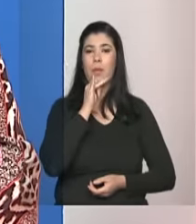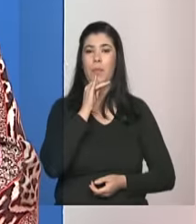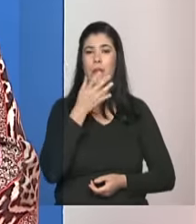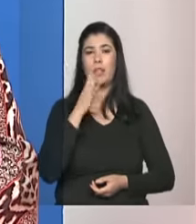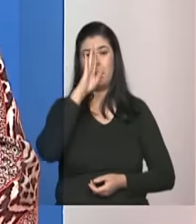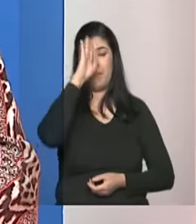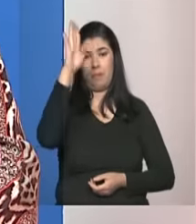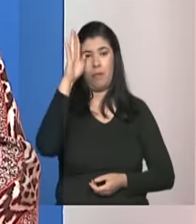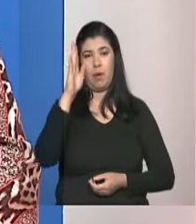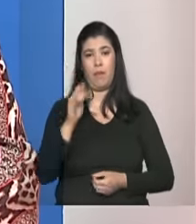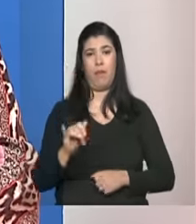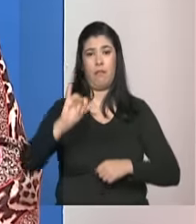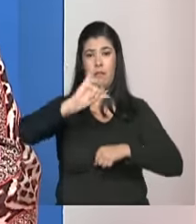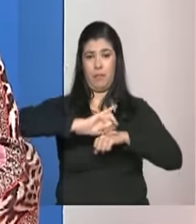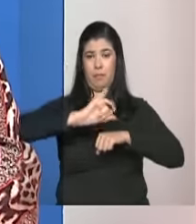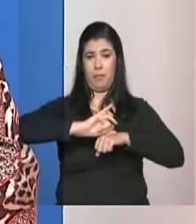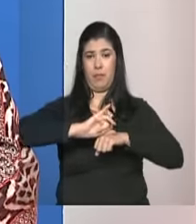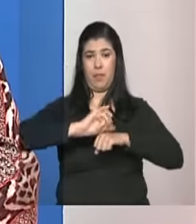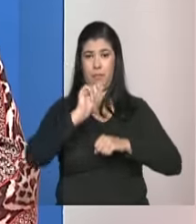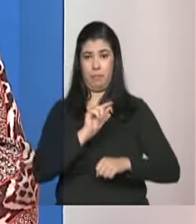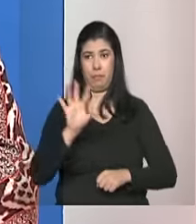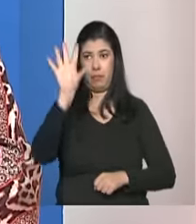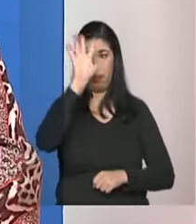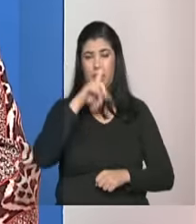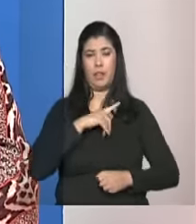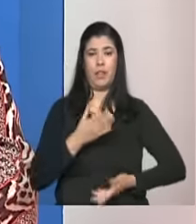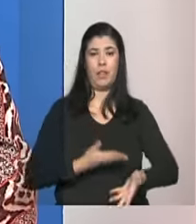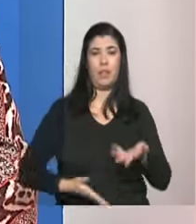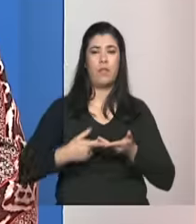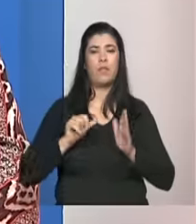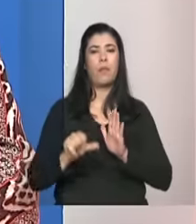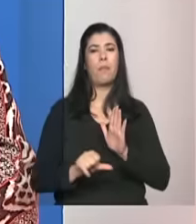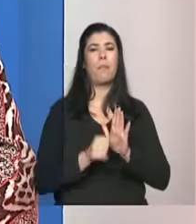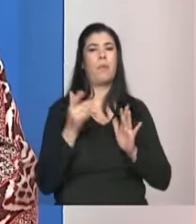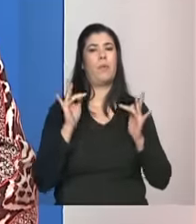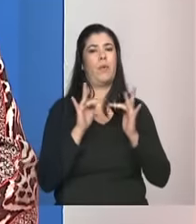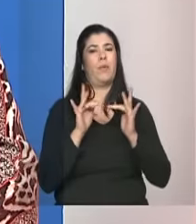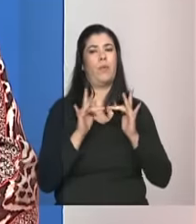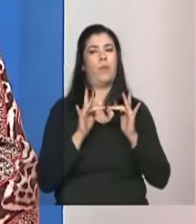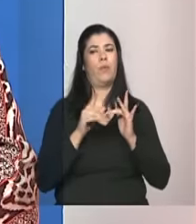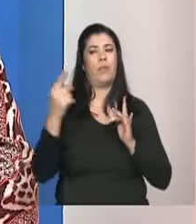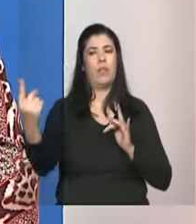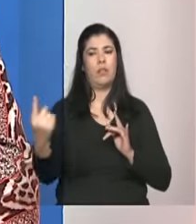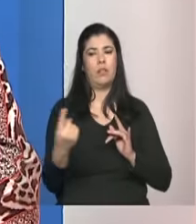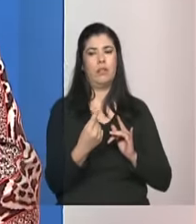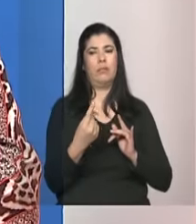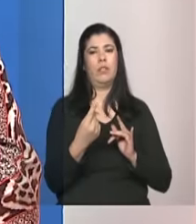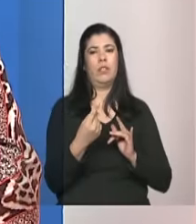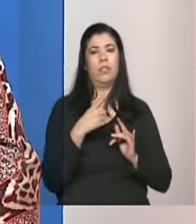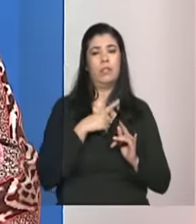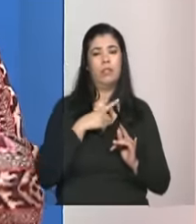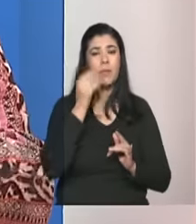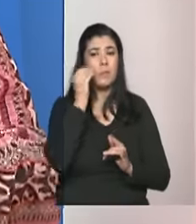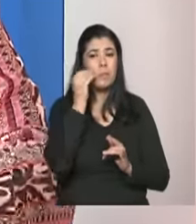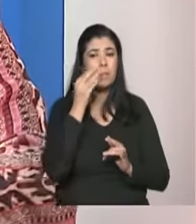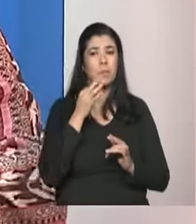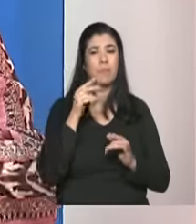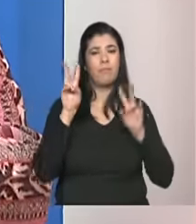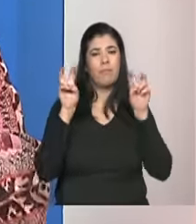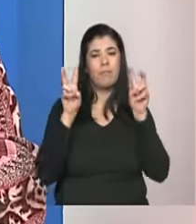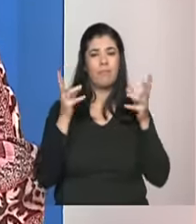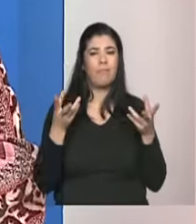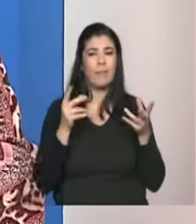articulado a esse serviço porque a gente faz também esse primeiro contato essa vinculação e entre aspas